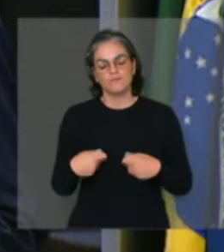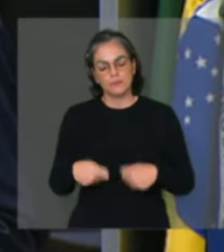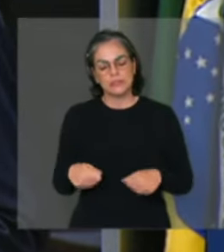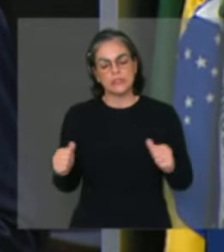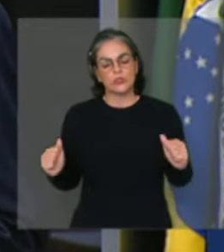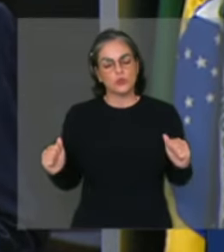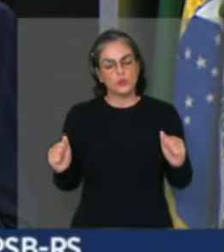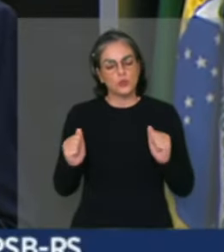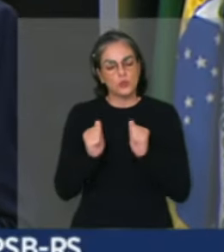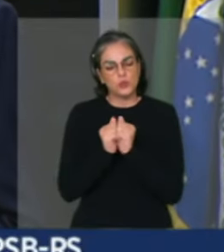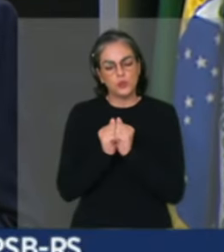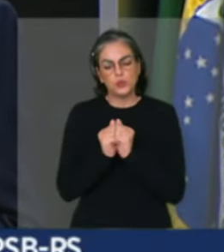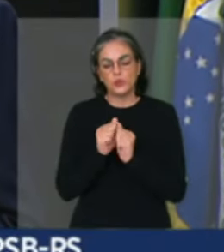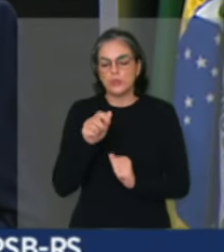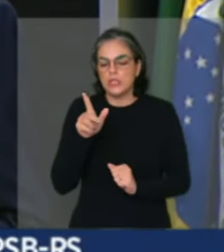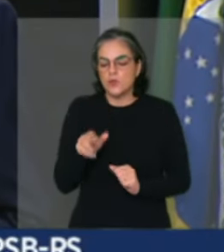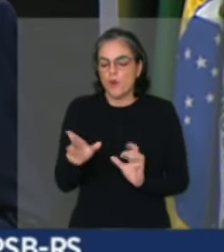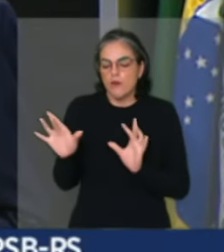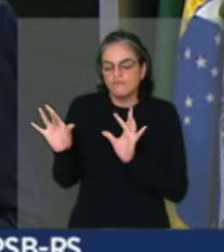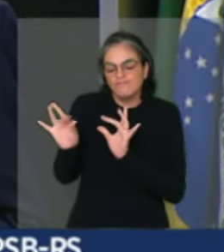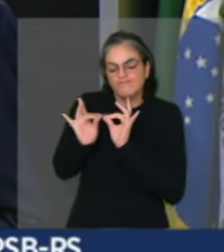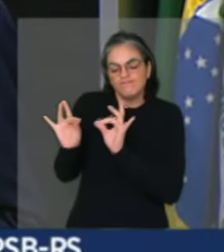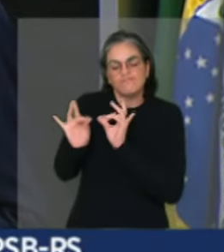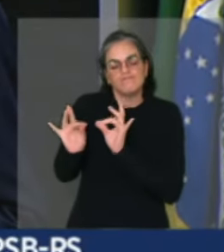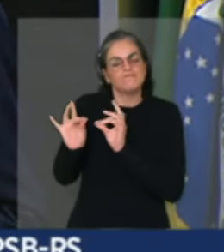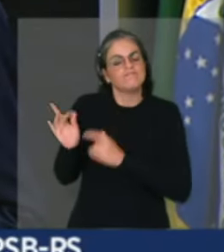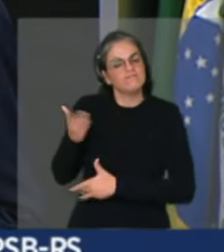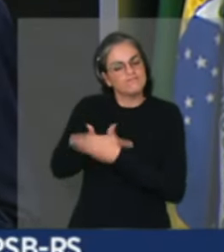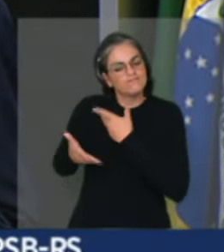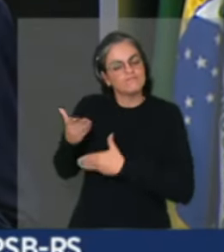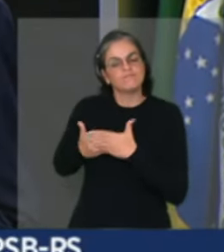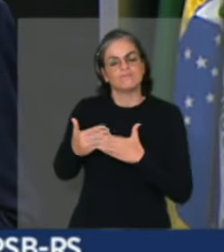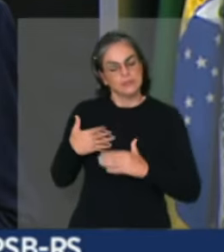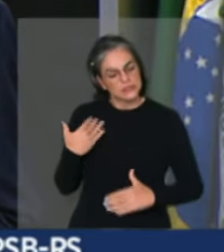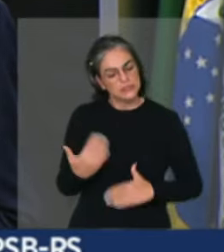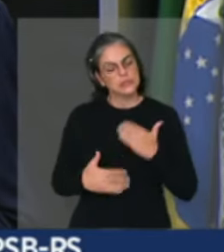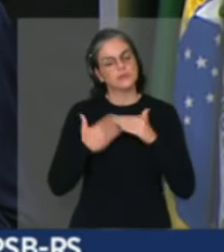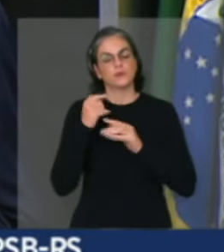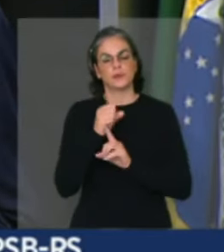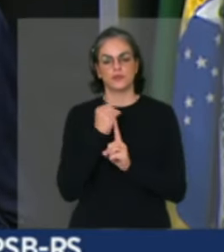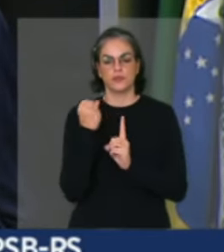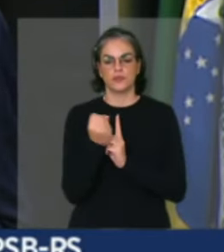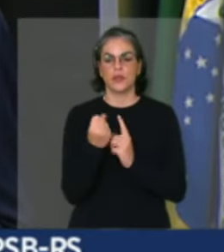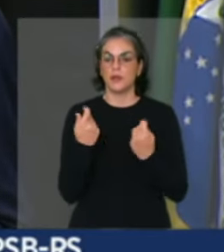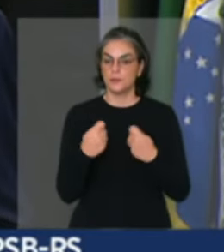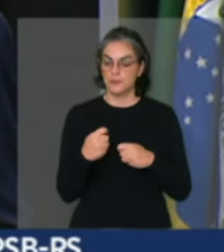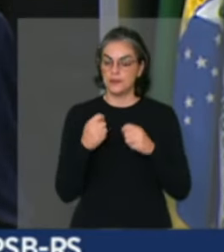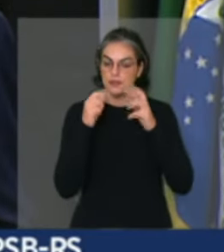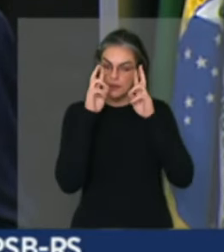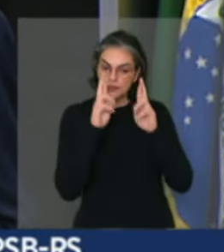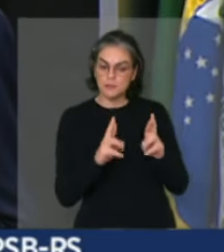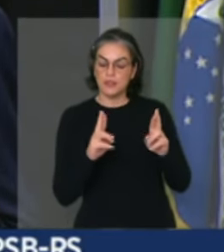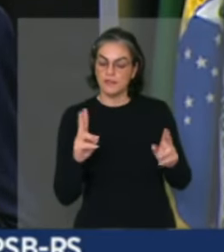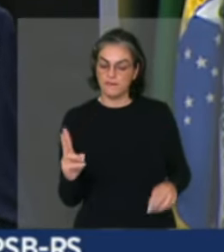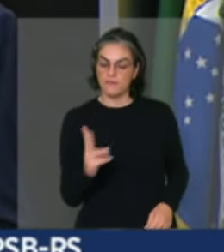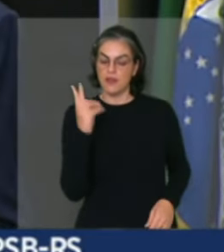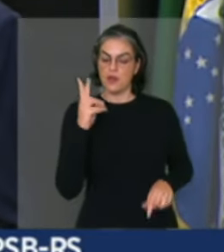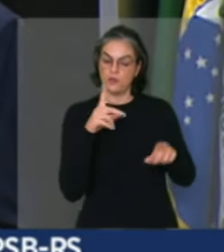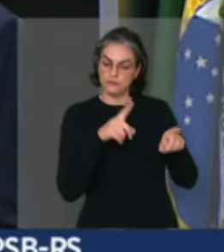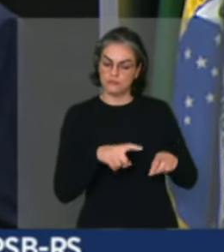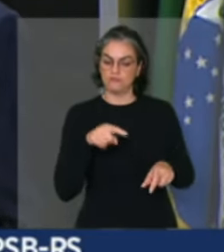abraçados, irmanados na construção de uma sociedade que valorize quem produz, quem trabalha, quem gera